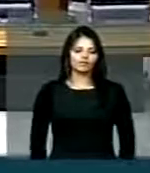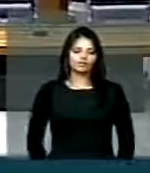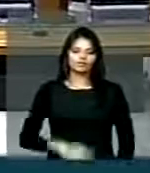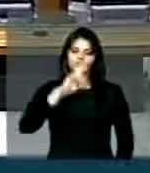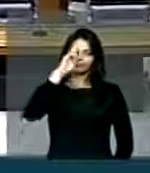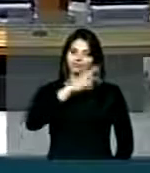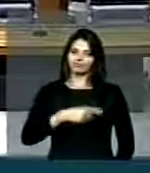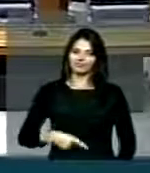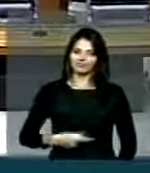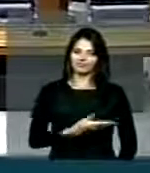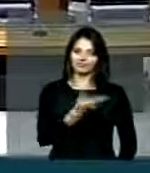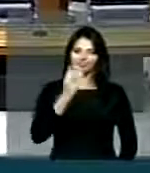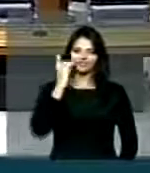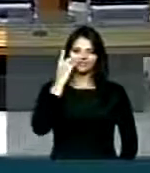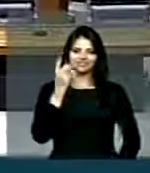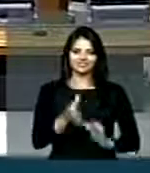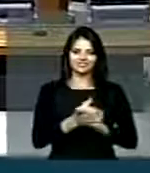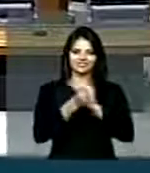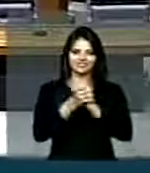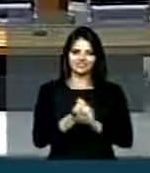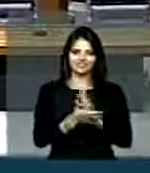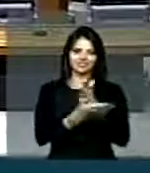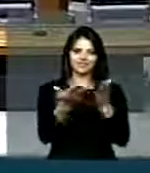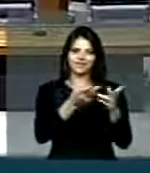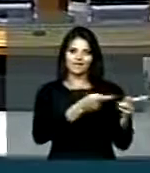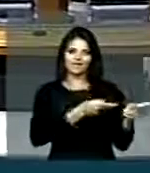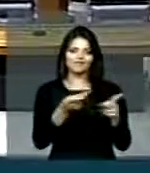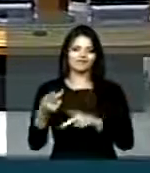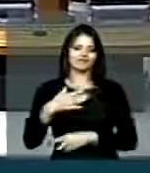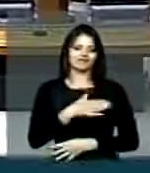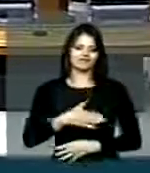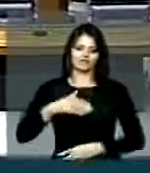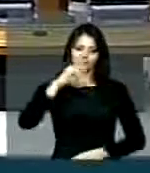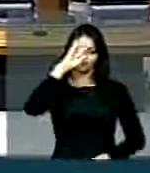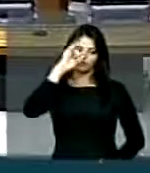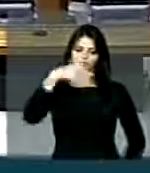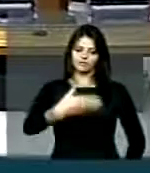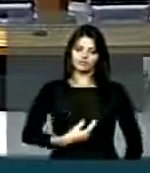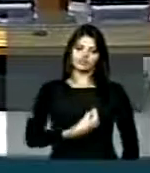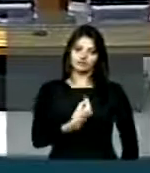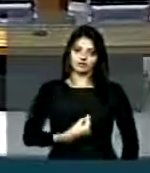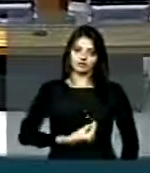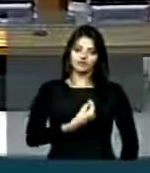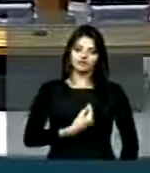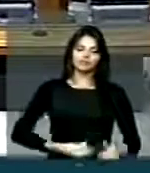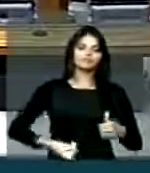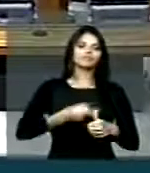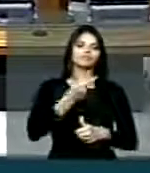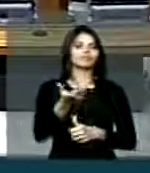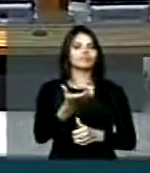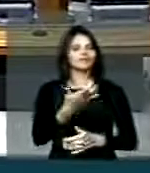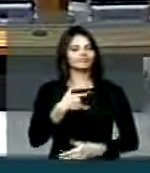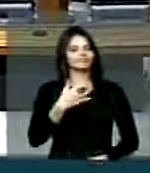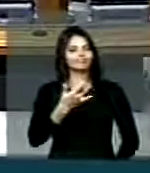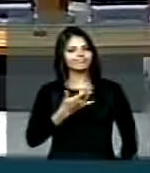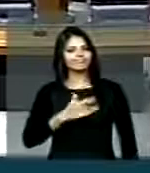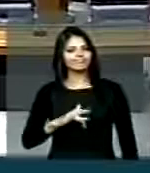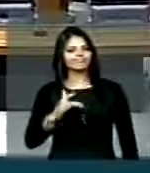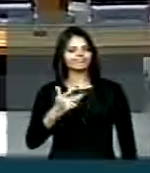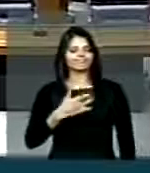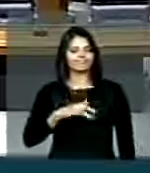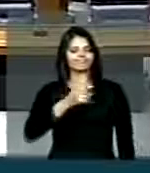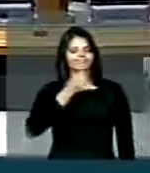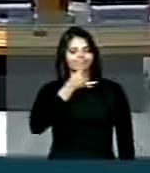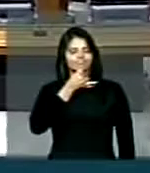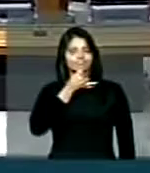Cumprimentar os visitantes que nos honram com a sua presença. Eu inicialmente quero com pesar registrar o